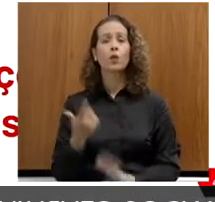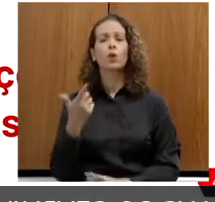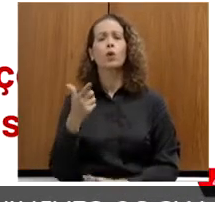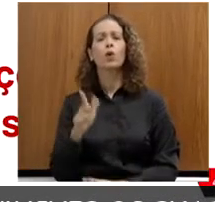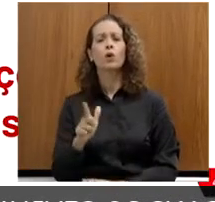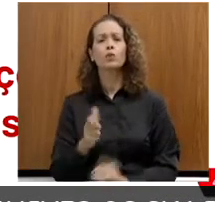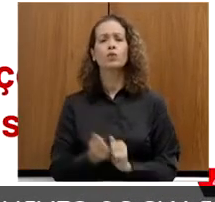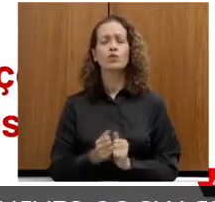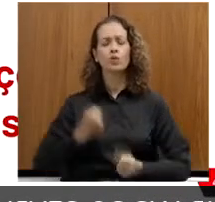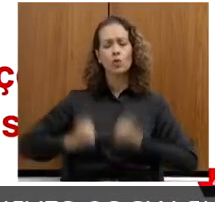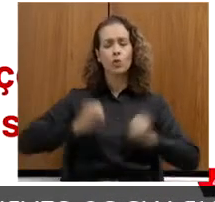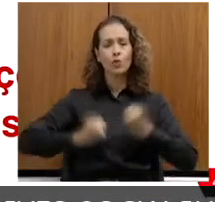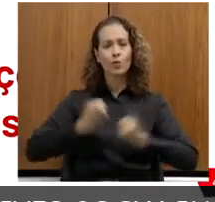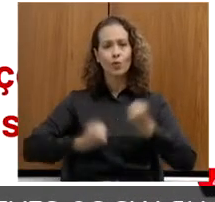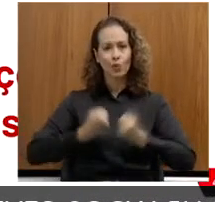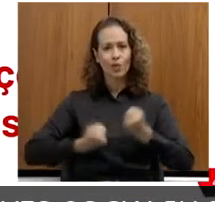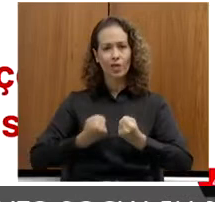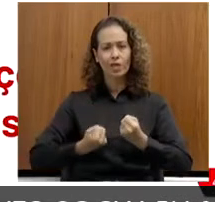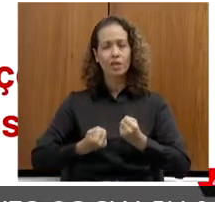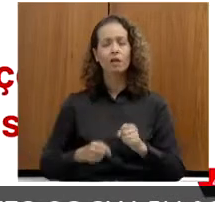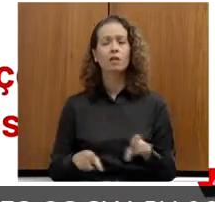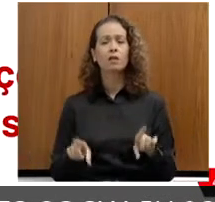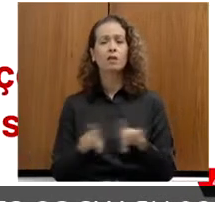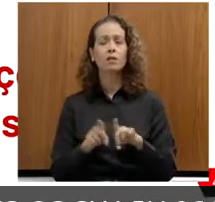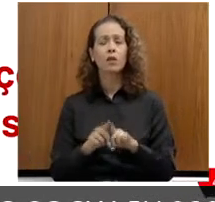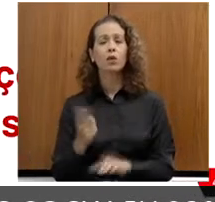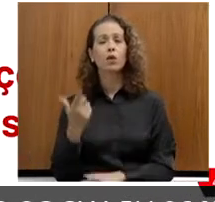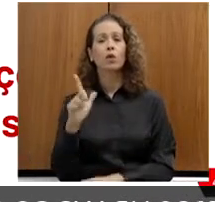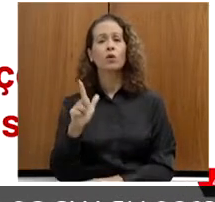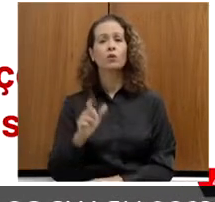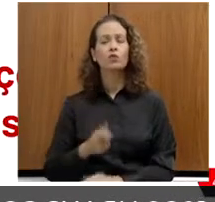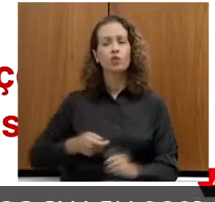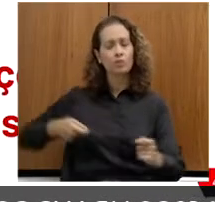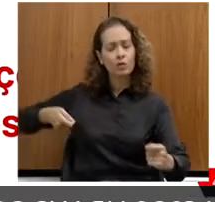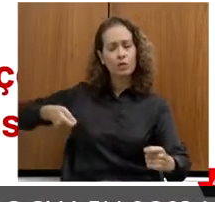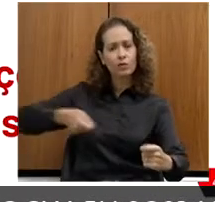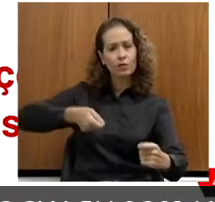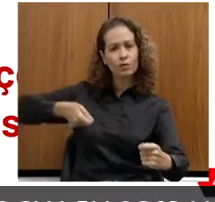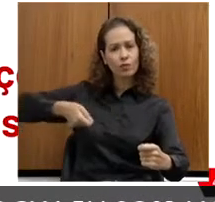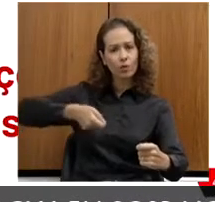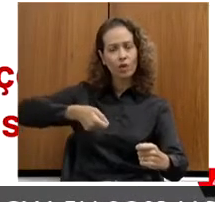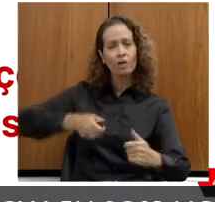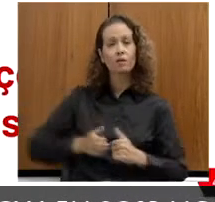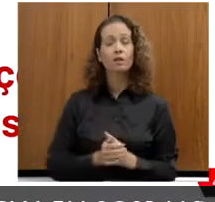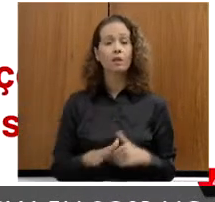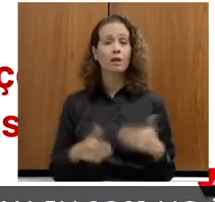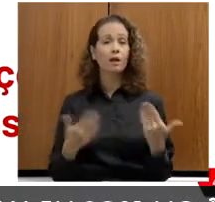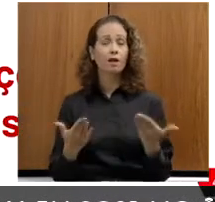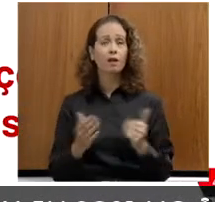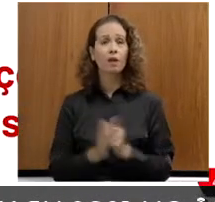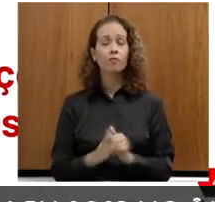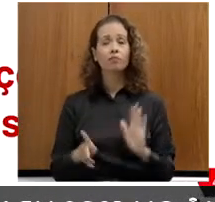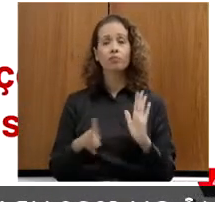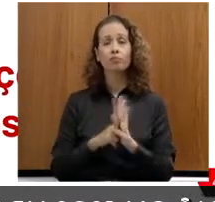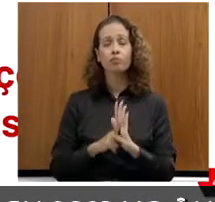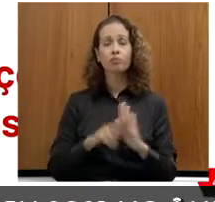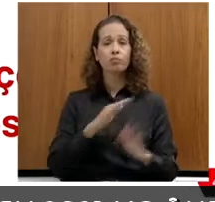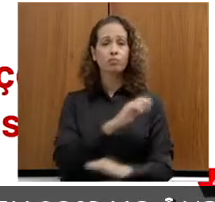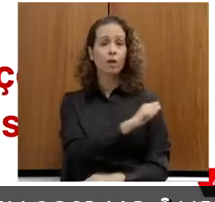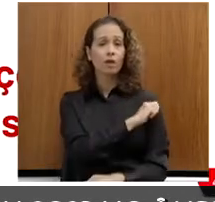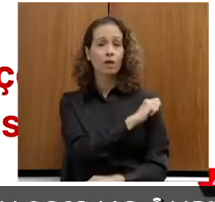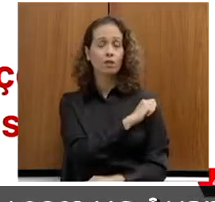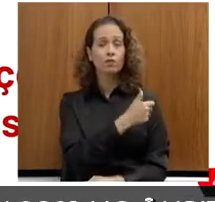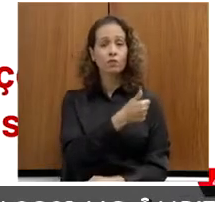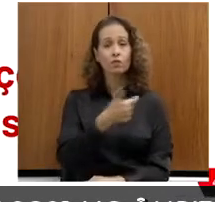corrida, e o 8-Ball Rule, que é um jogo de sinuca. Então, esse EGENG é só para estudantes de 12 a 17